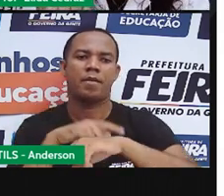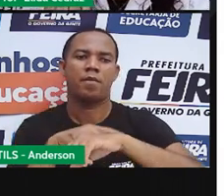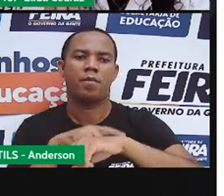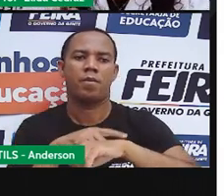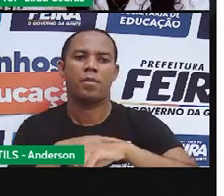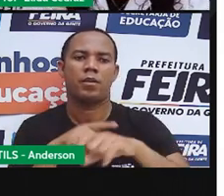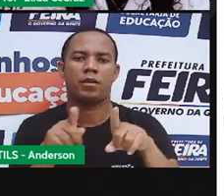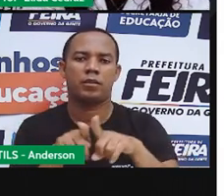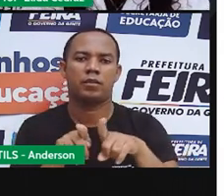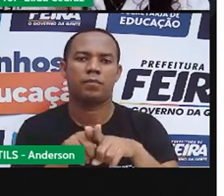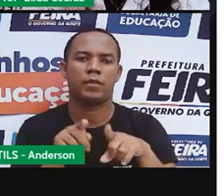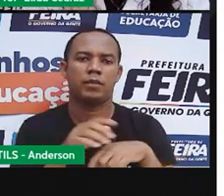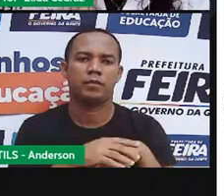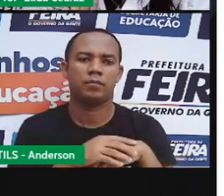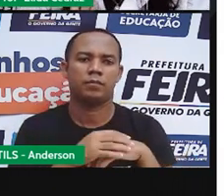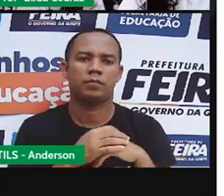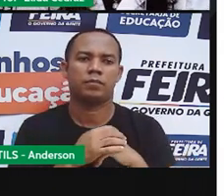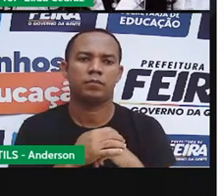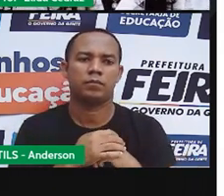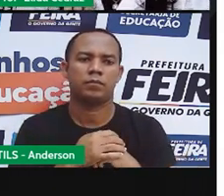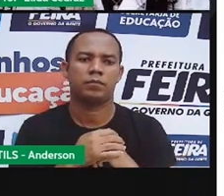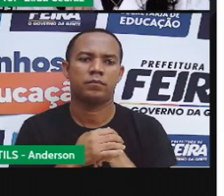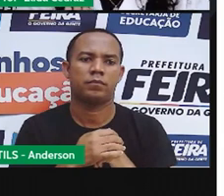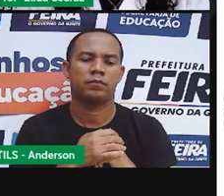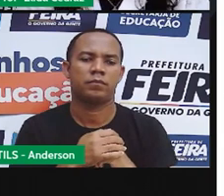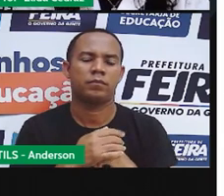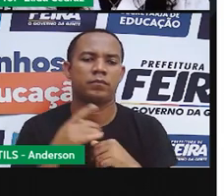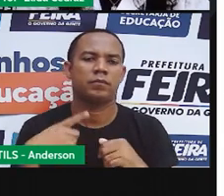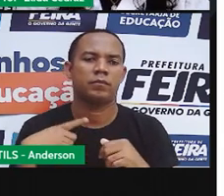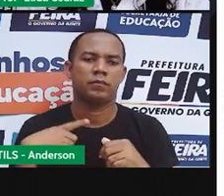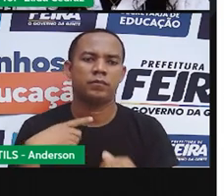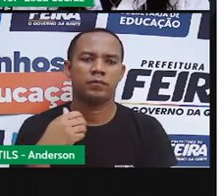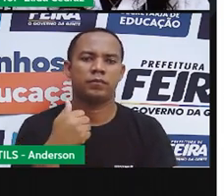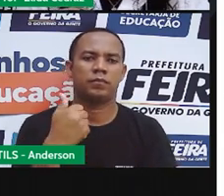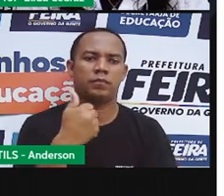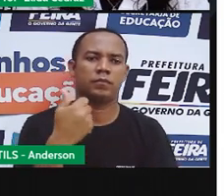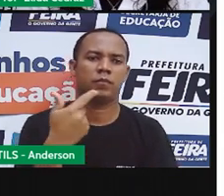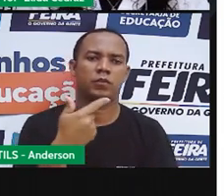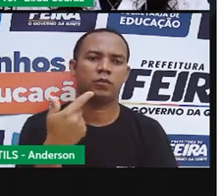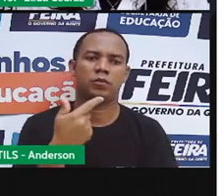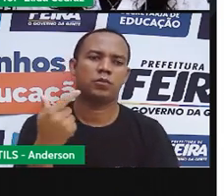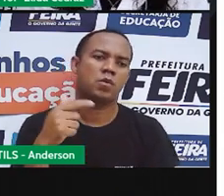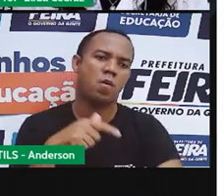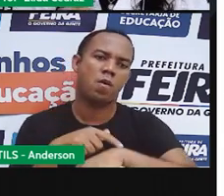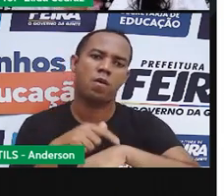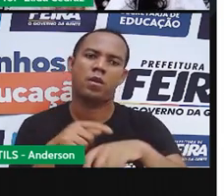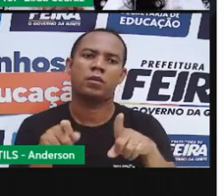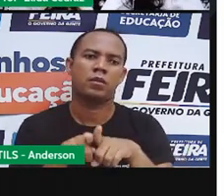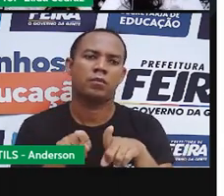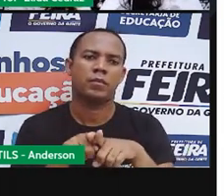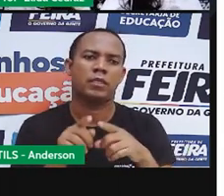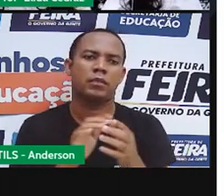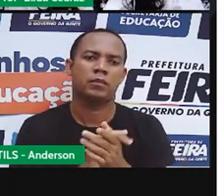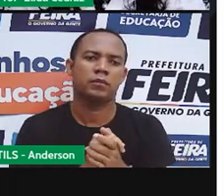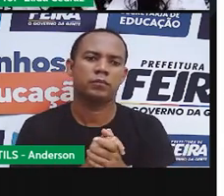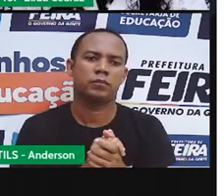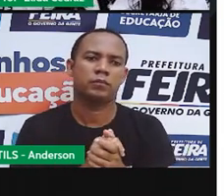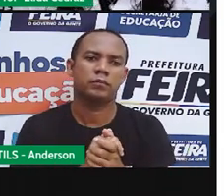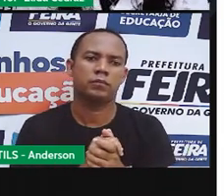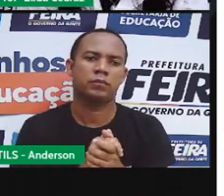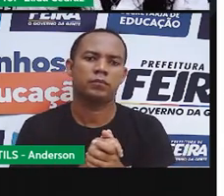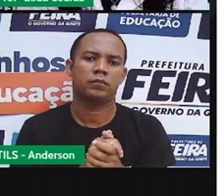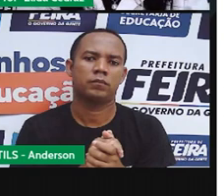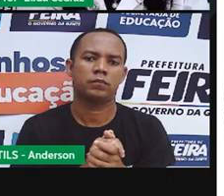No relógio de cima, tinha doze horas. Agora, já são doze horas